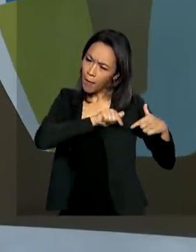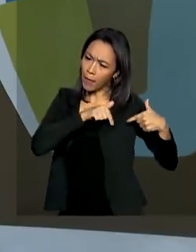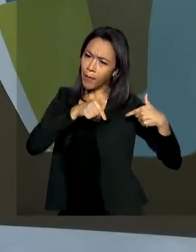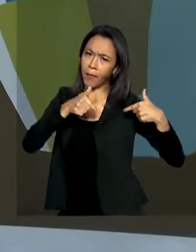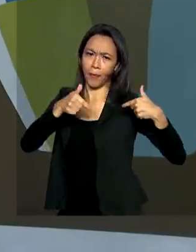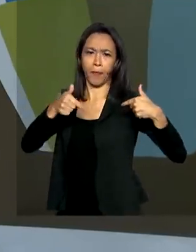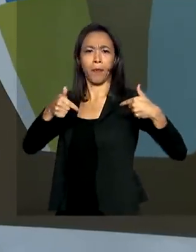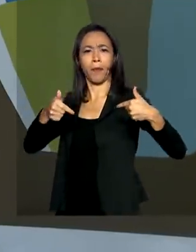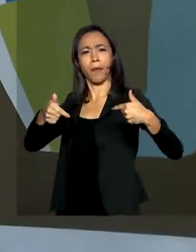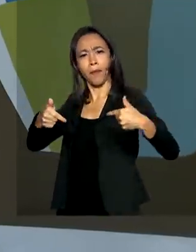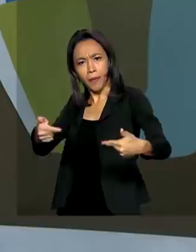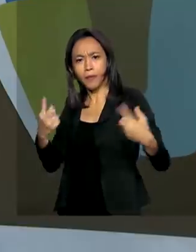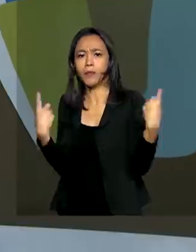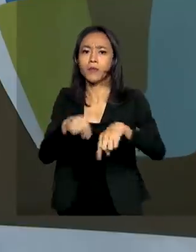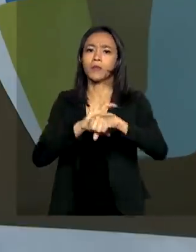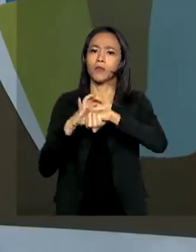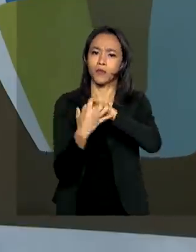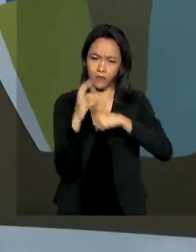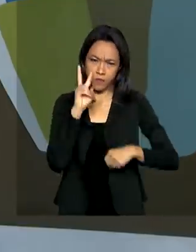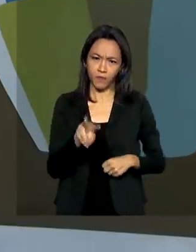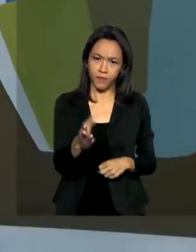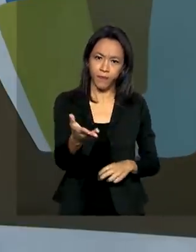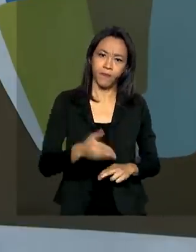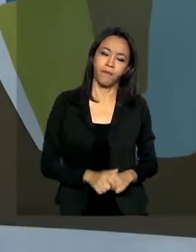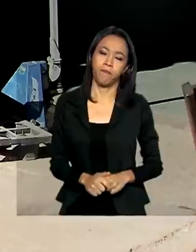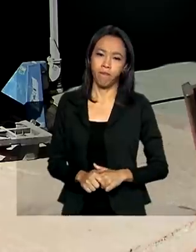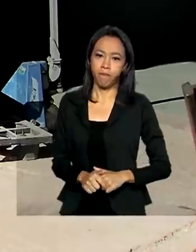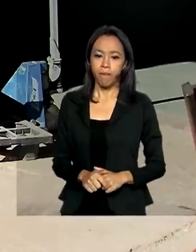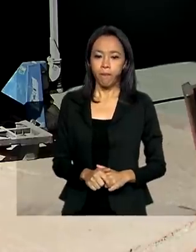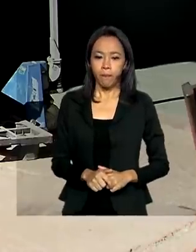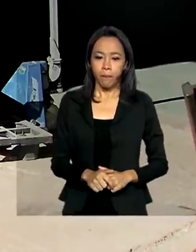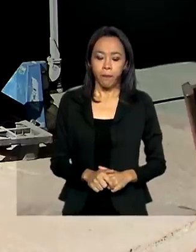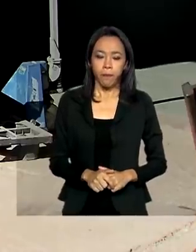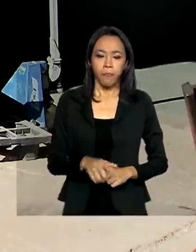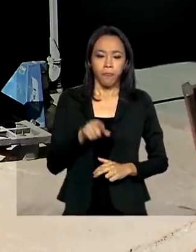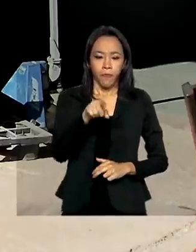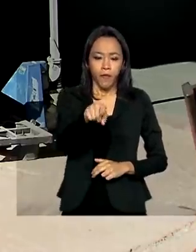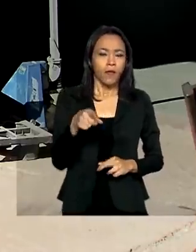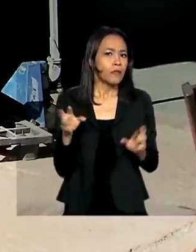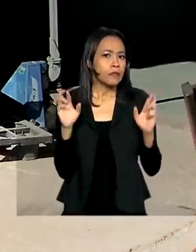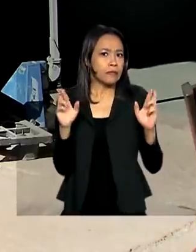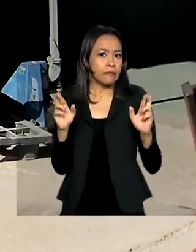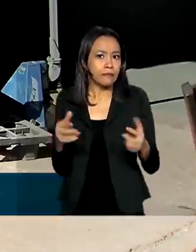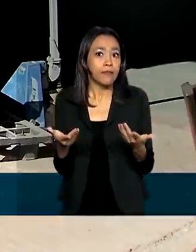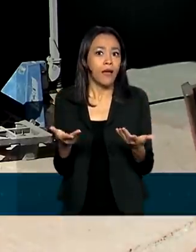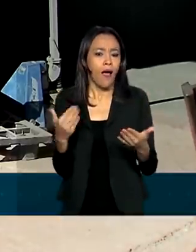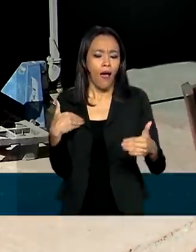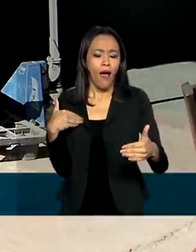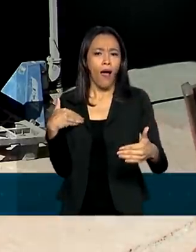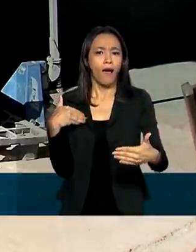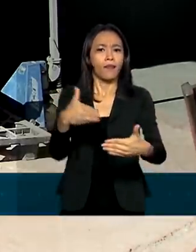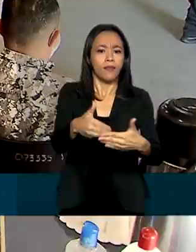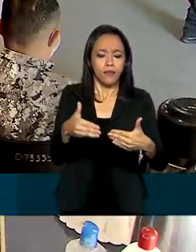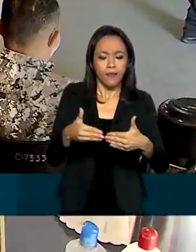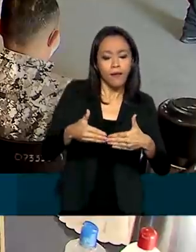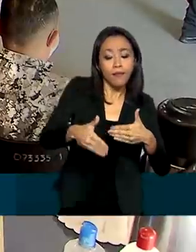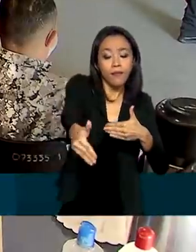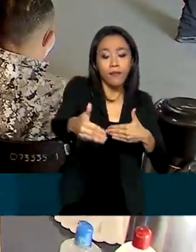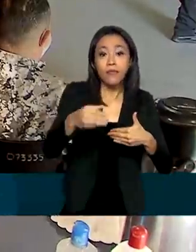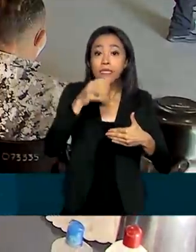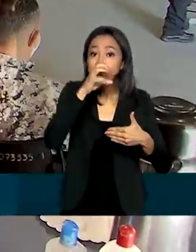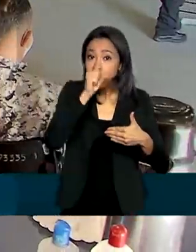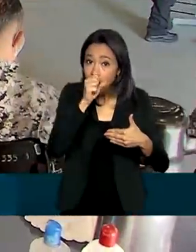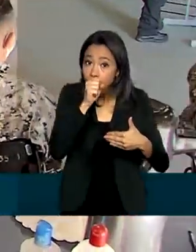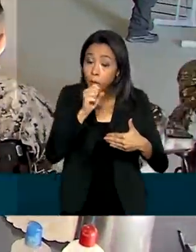combate ao coronavírus. Vamos ver. A expectativa é de que até o próximo sábado, todos